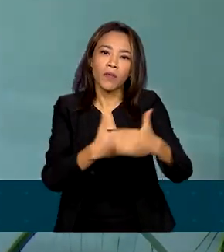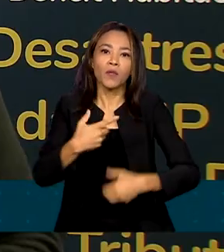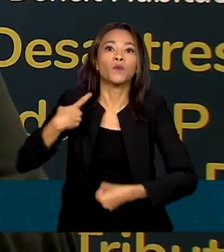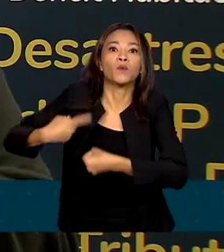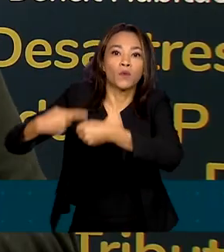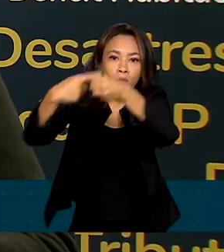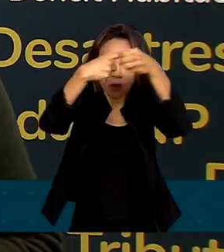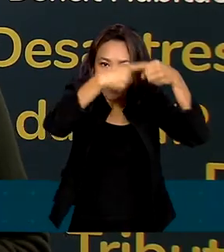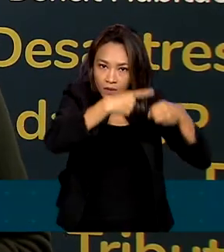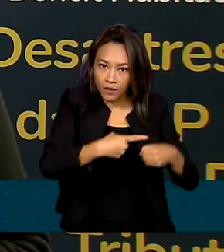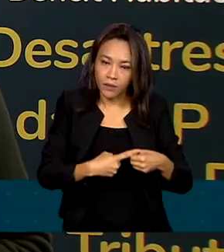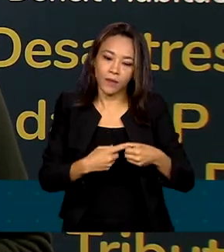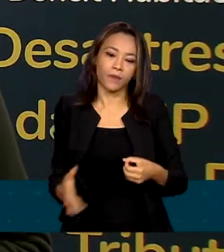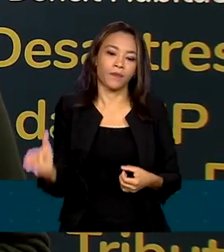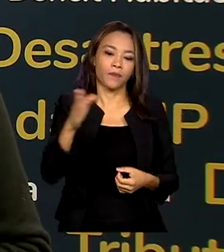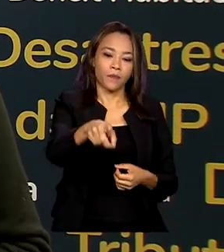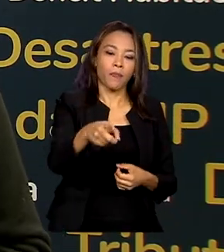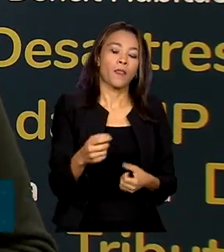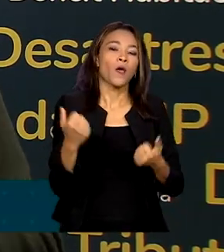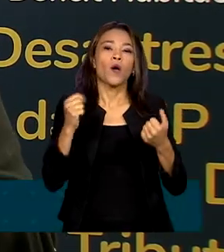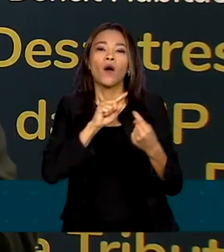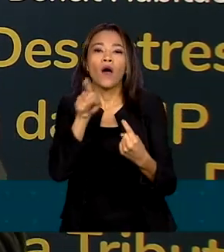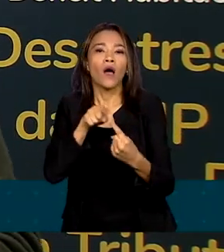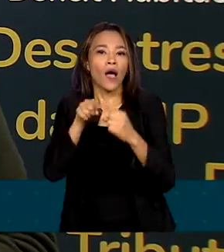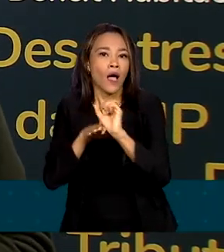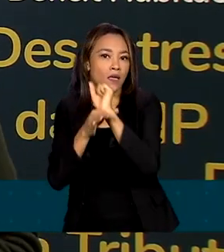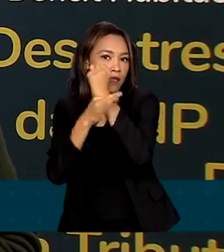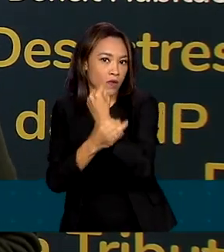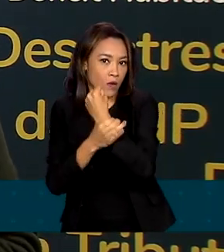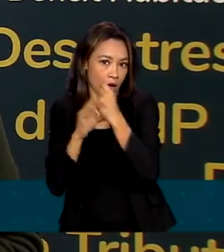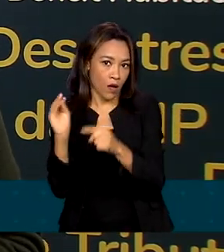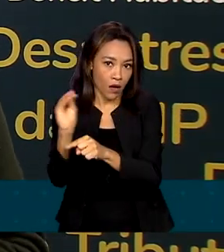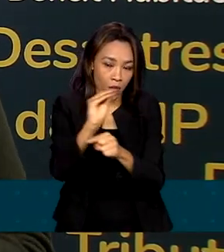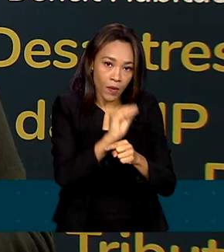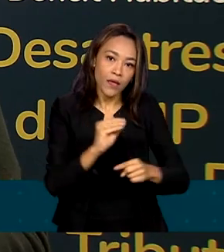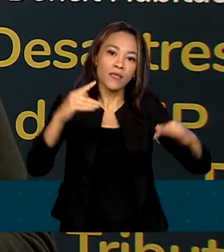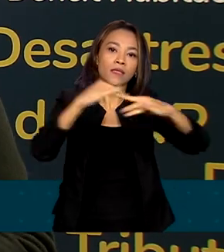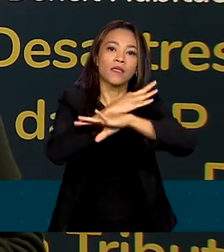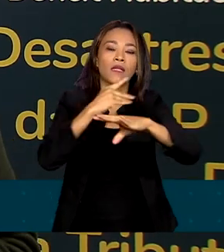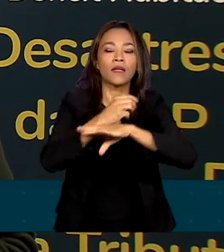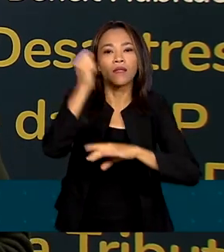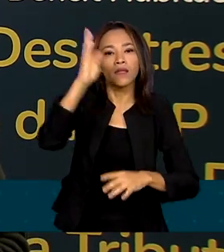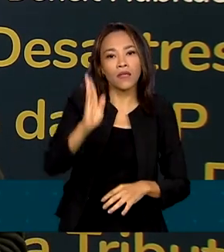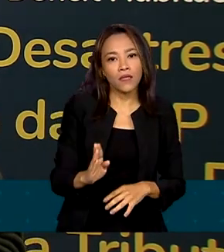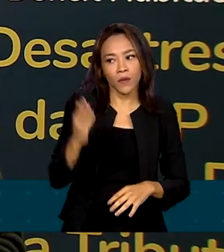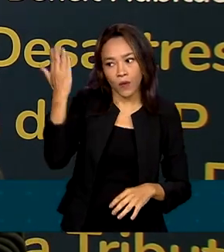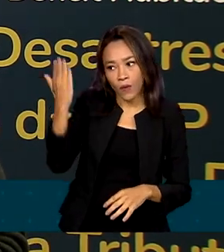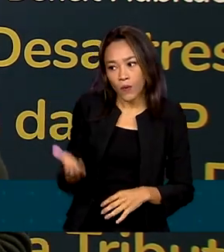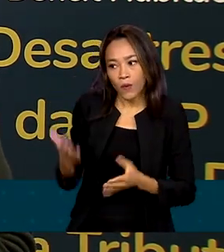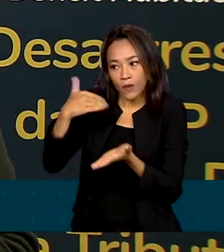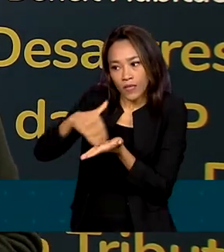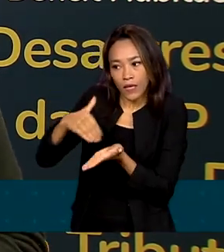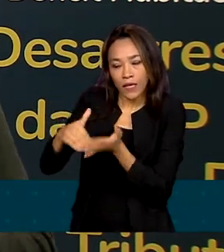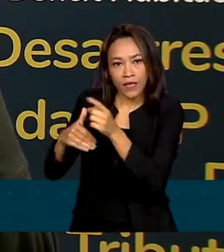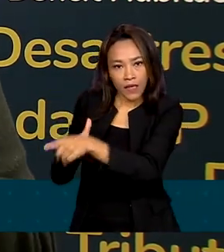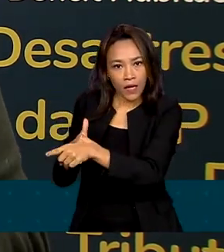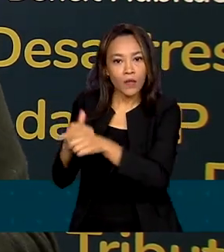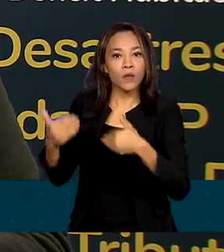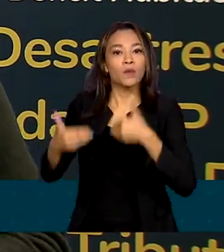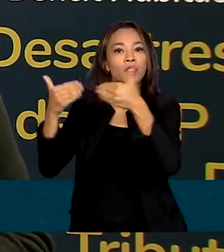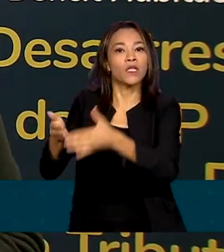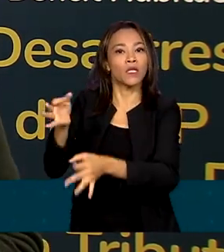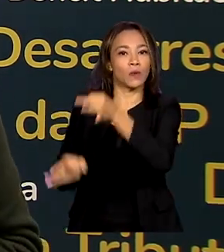Para garantir maior proteção às cidades brasileiras, o secretário-executivo do Ministério da Justiça